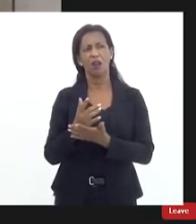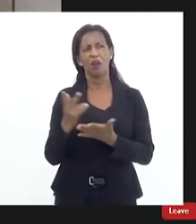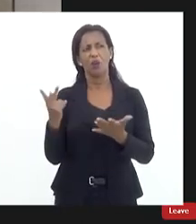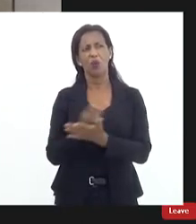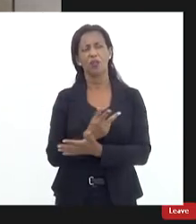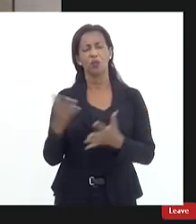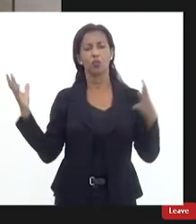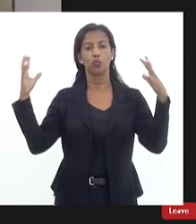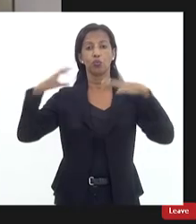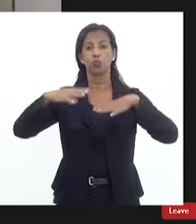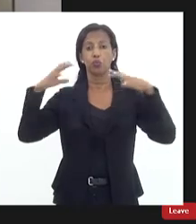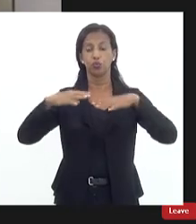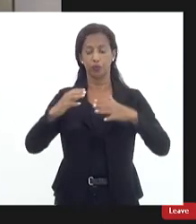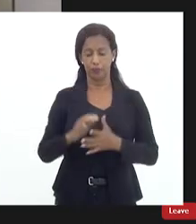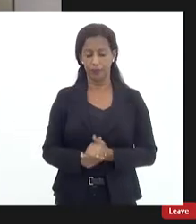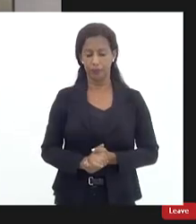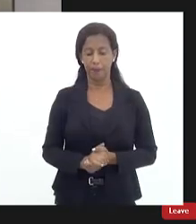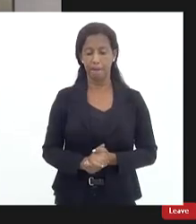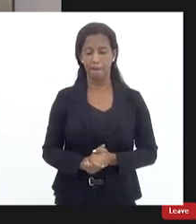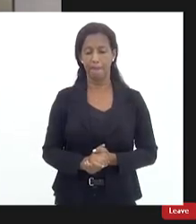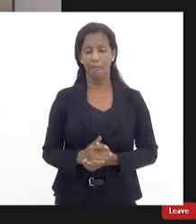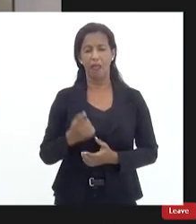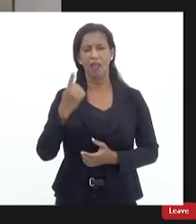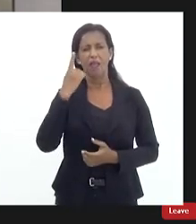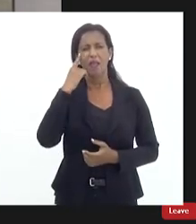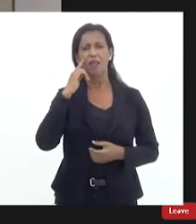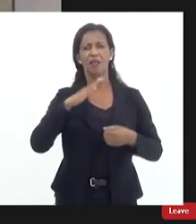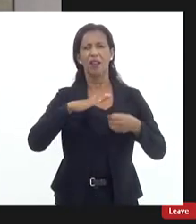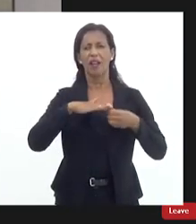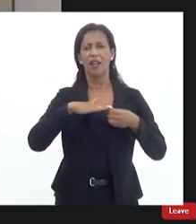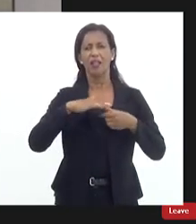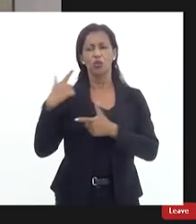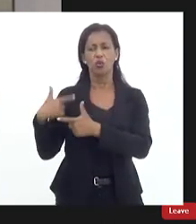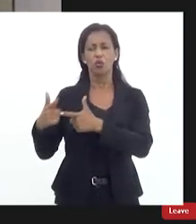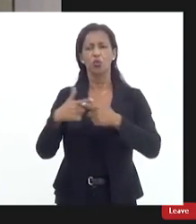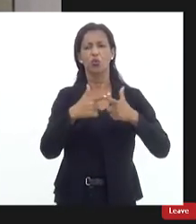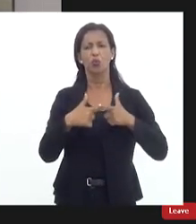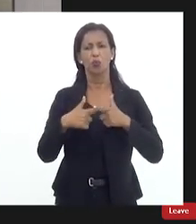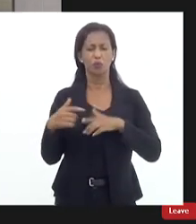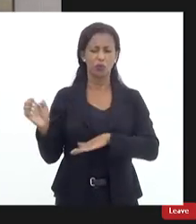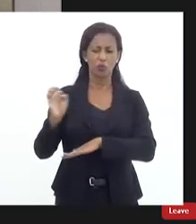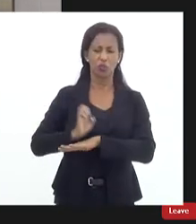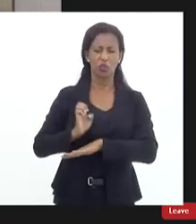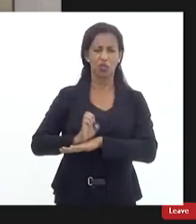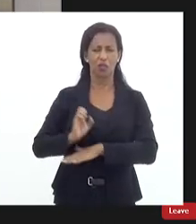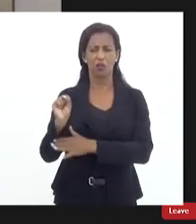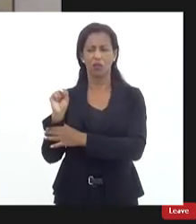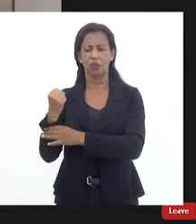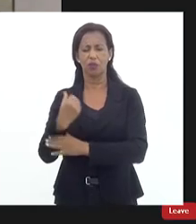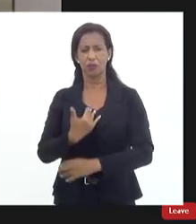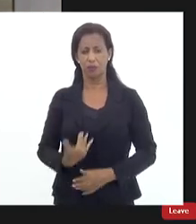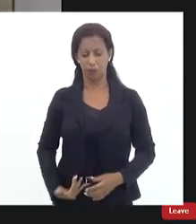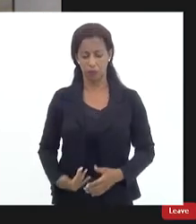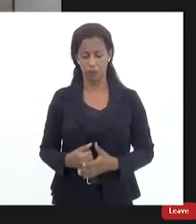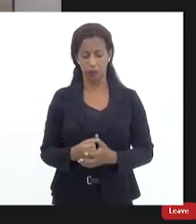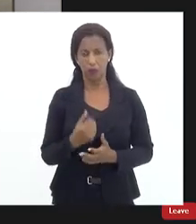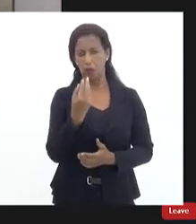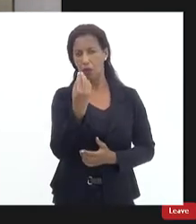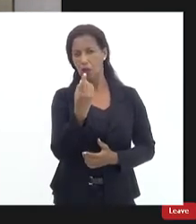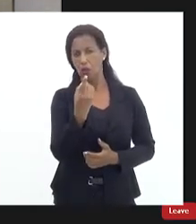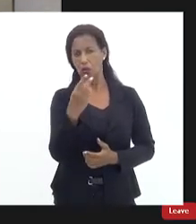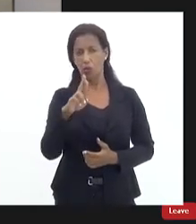fazer uma correlação rapidamente entre o saneamento básico do estado e a segurança pública que é muito parecido doutor Reinaldo